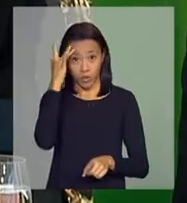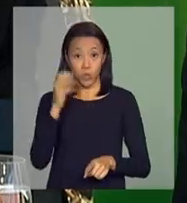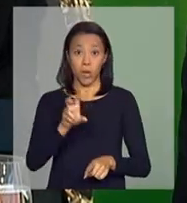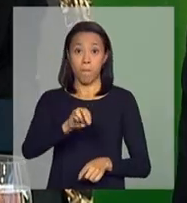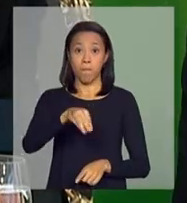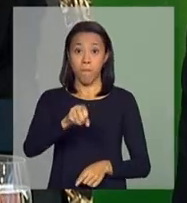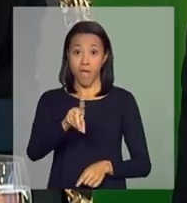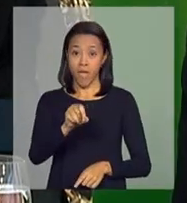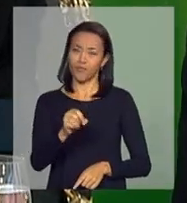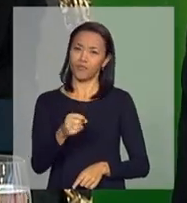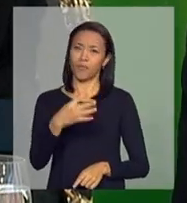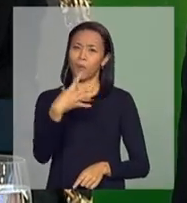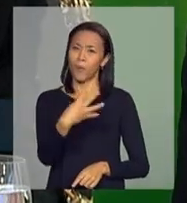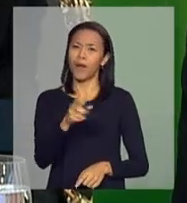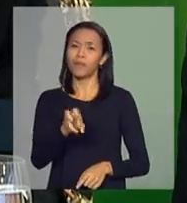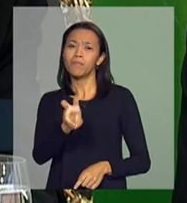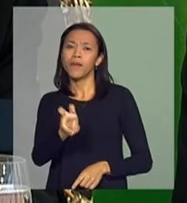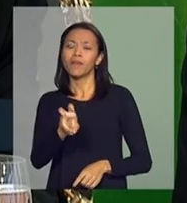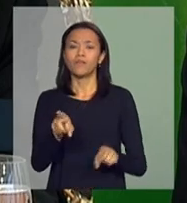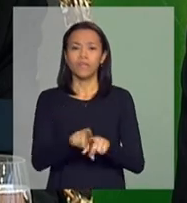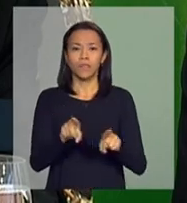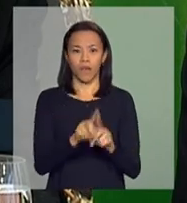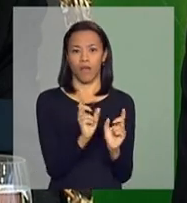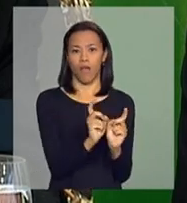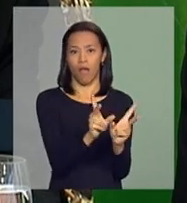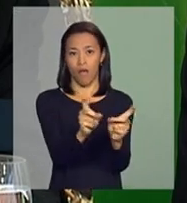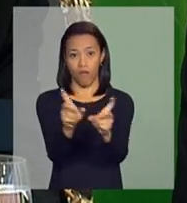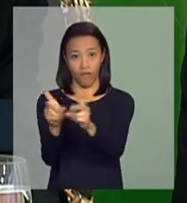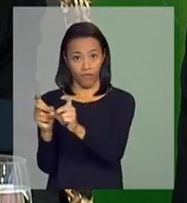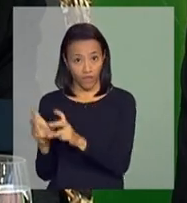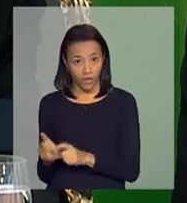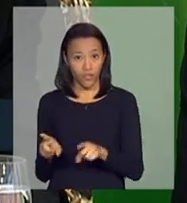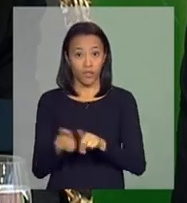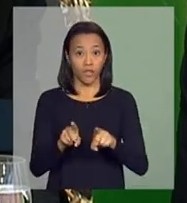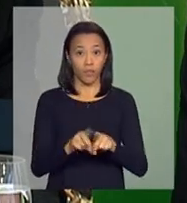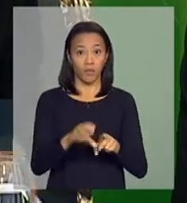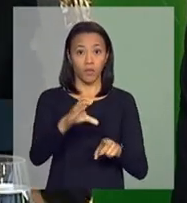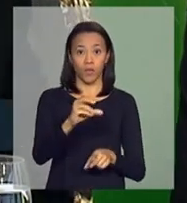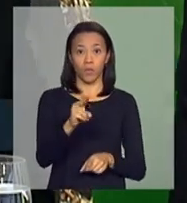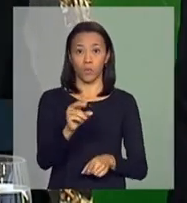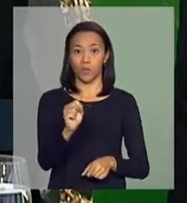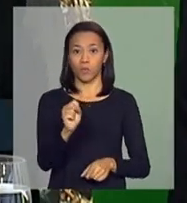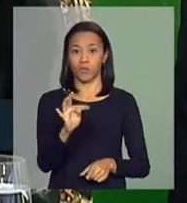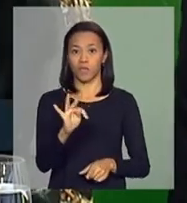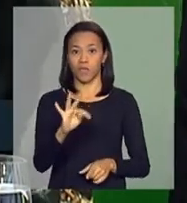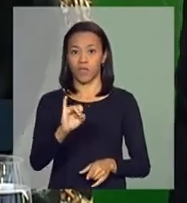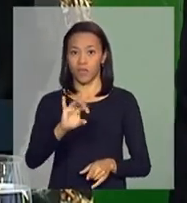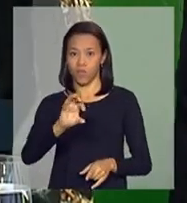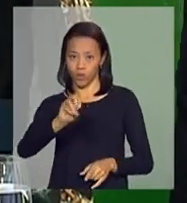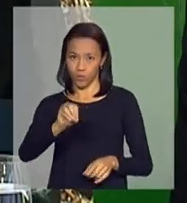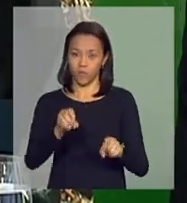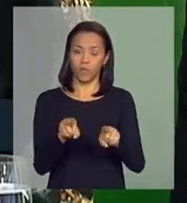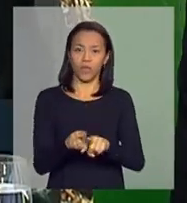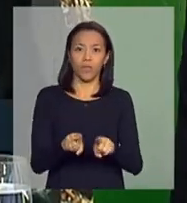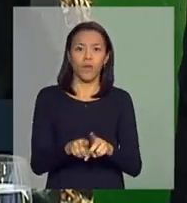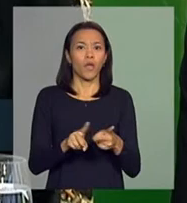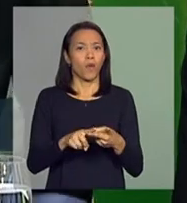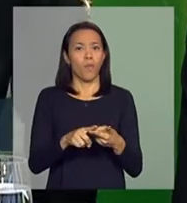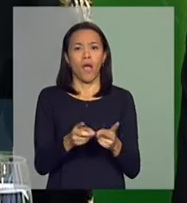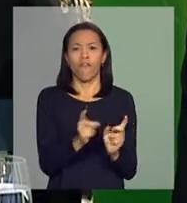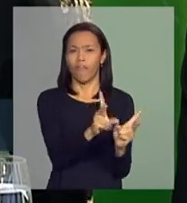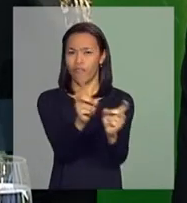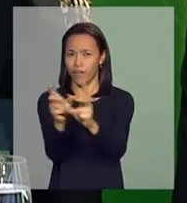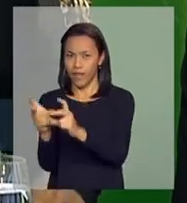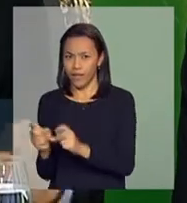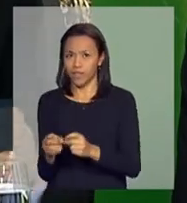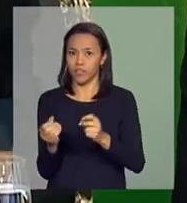juros de 4,5%. E a comercialização, o custeio, e a comercialização para o grande produtor,